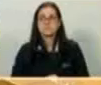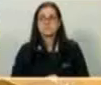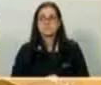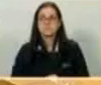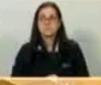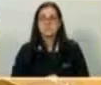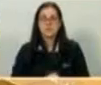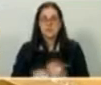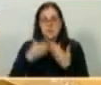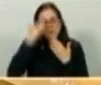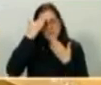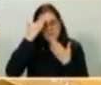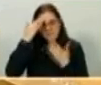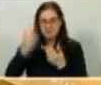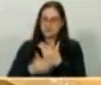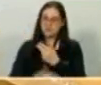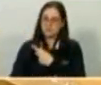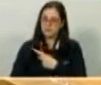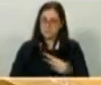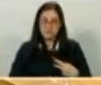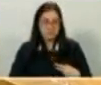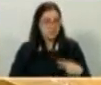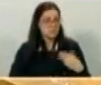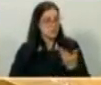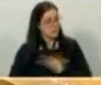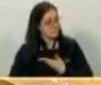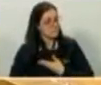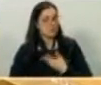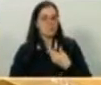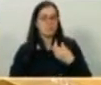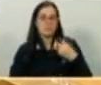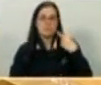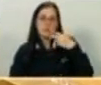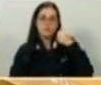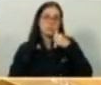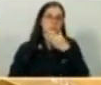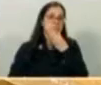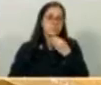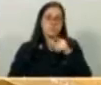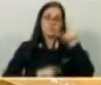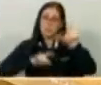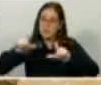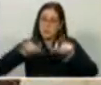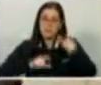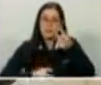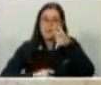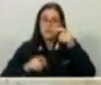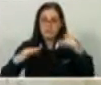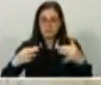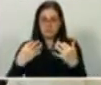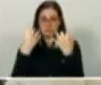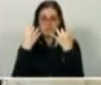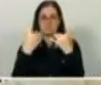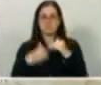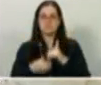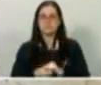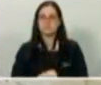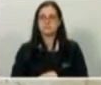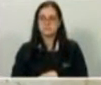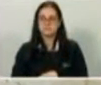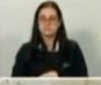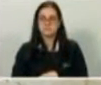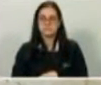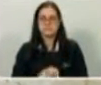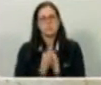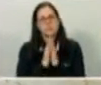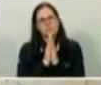Obrigado, senhor presidente, meus colegas vereadores, vereadoras, paulistano que nos assistem pela TV Câmara. Eu queria pedir a permissão,